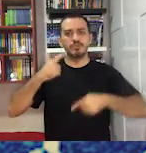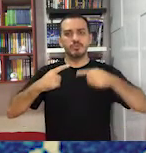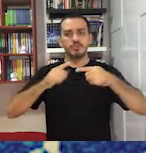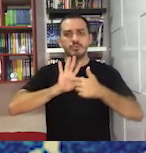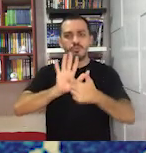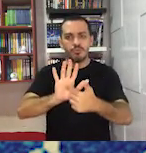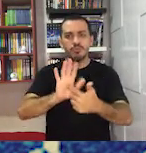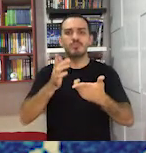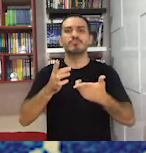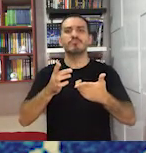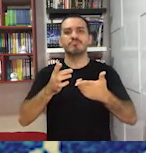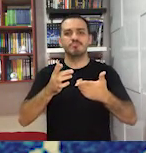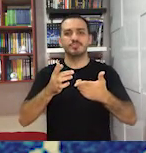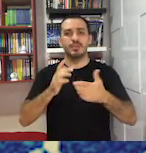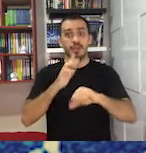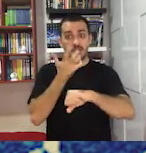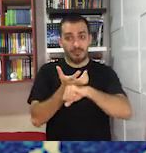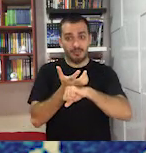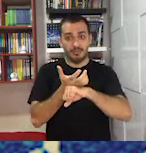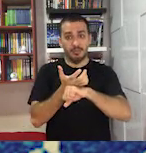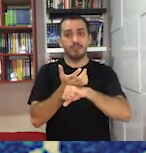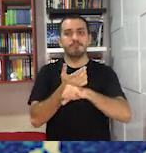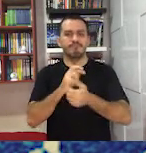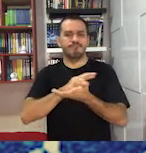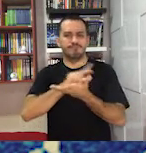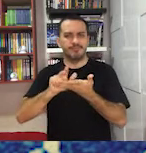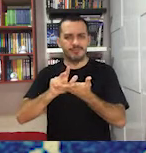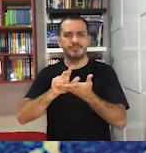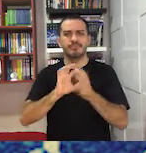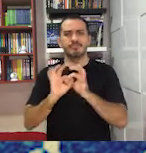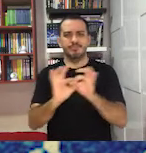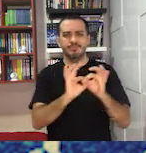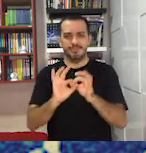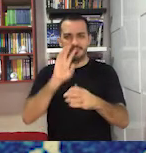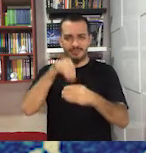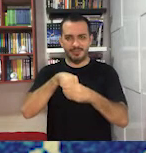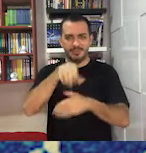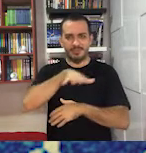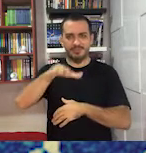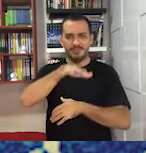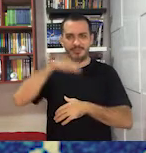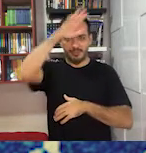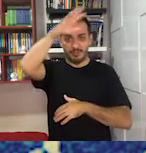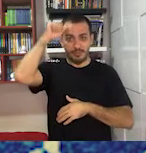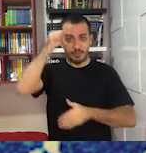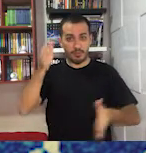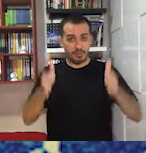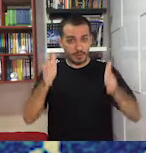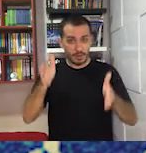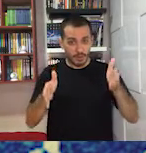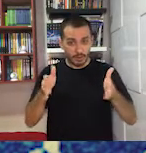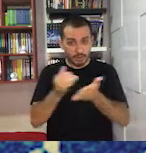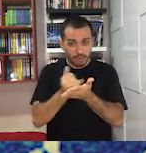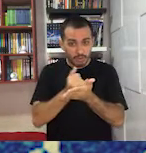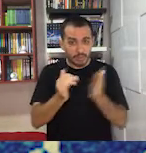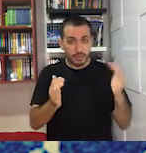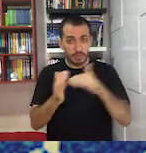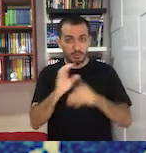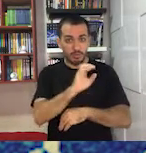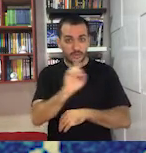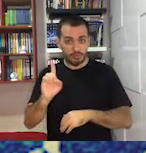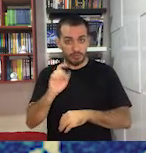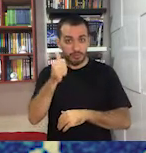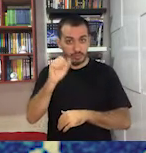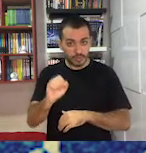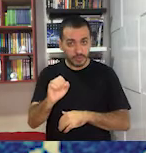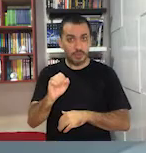Interdisciplinares em Cultura e Território na Amazônia. E atenção, o prazo para submissão dos trabalhos é até o dia